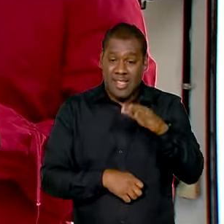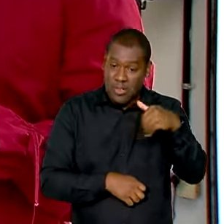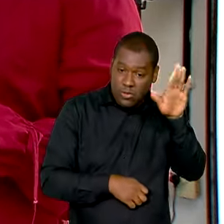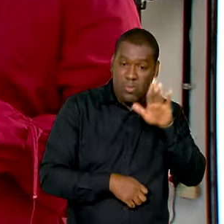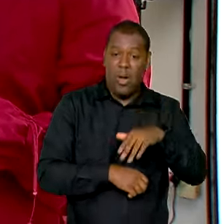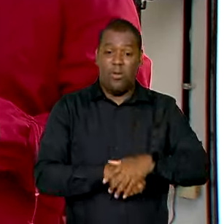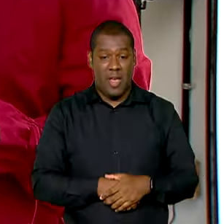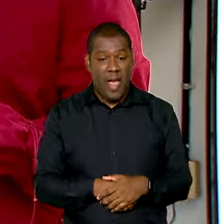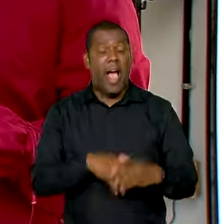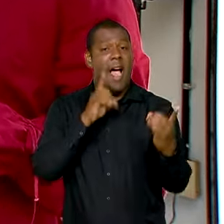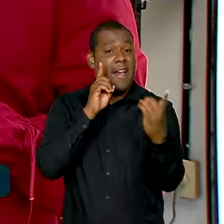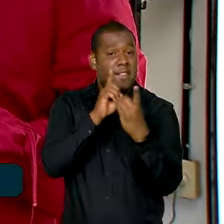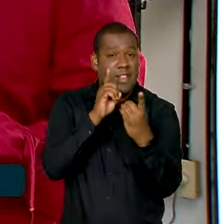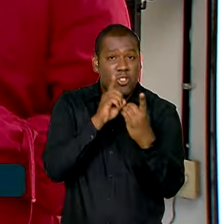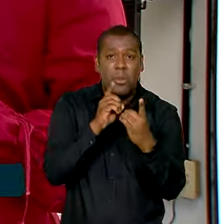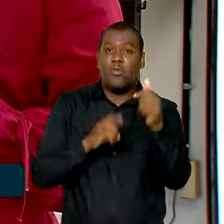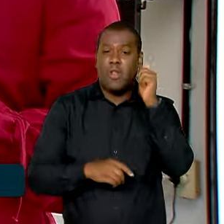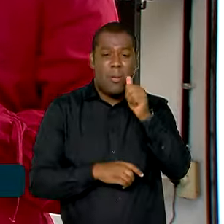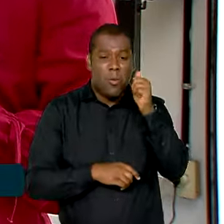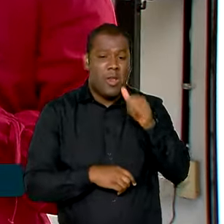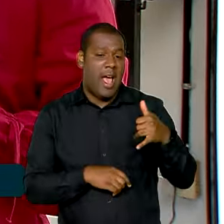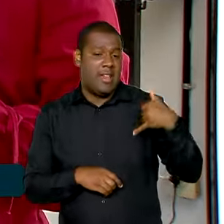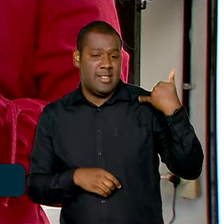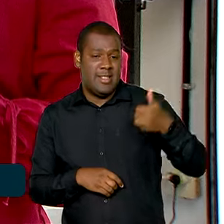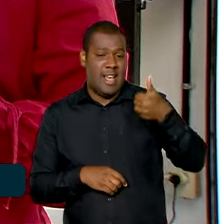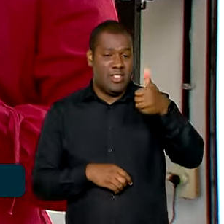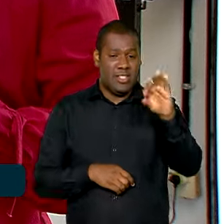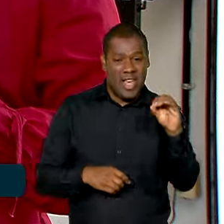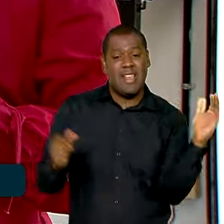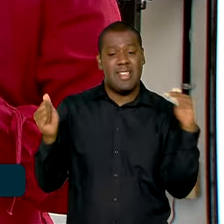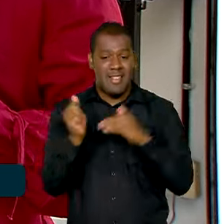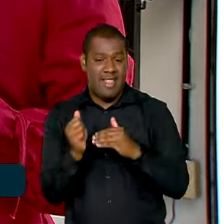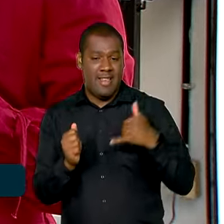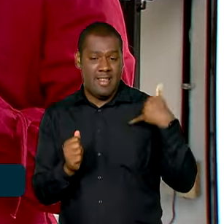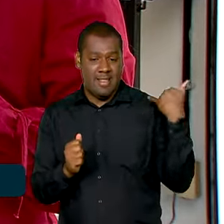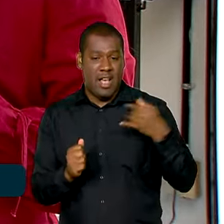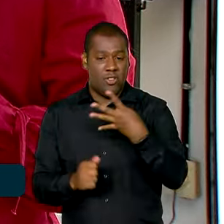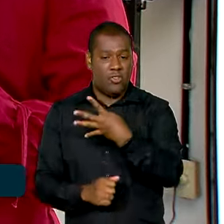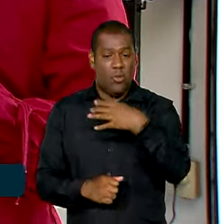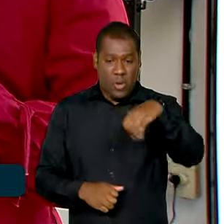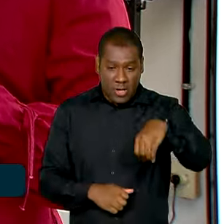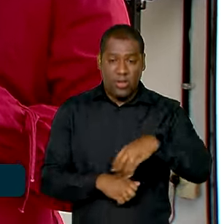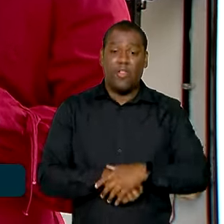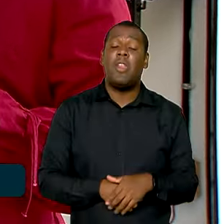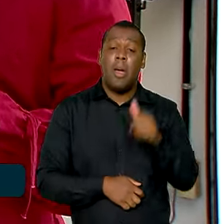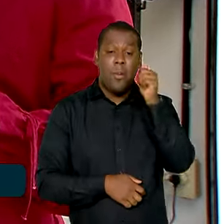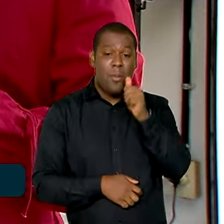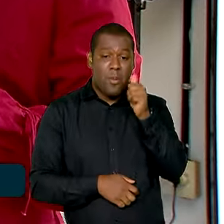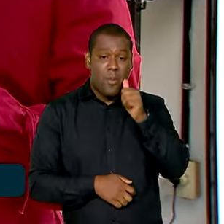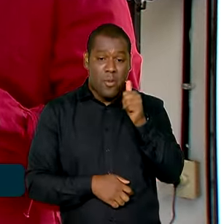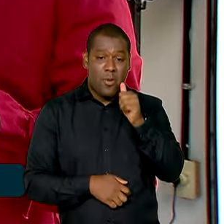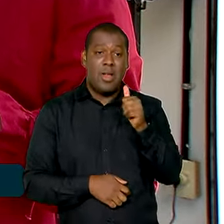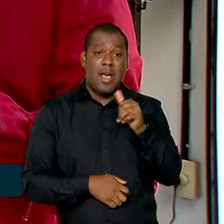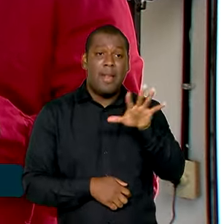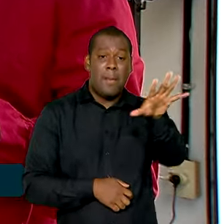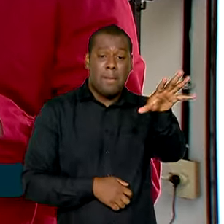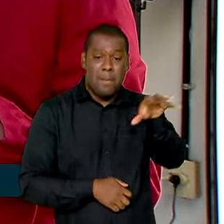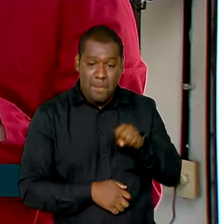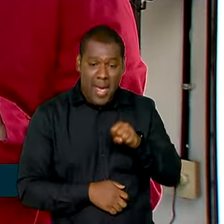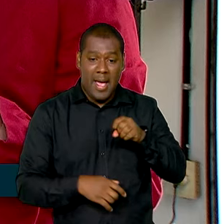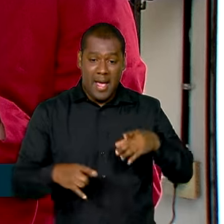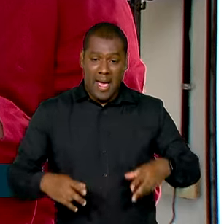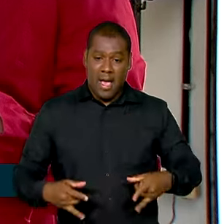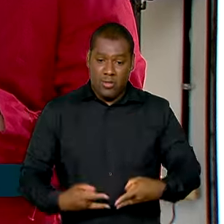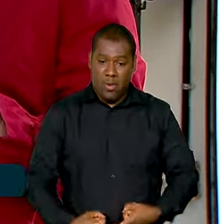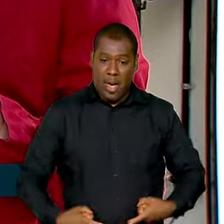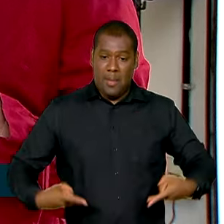e mulheres entre 10 e 49 anos. Elas podem retirar de graça os absorventes em mais de 30